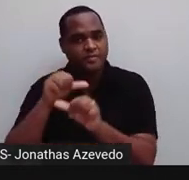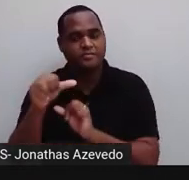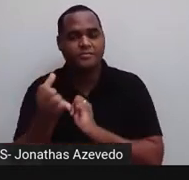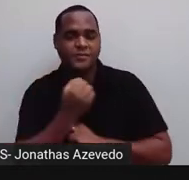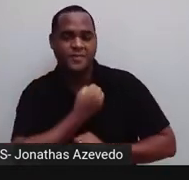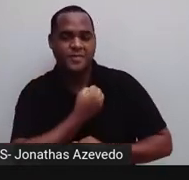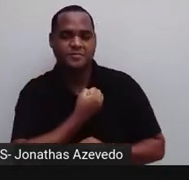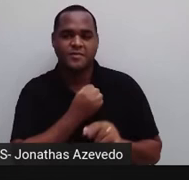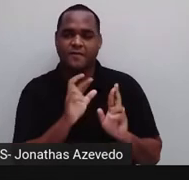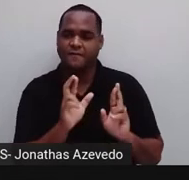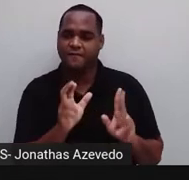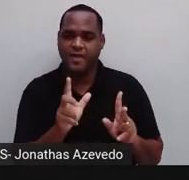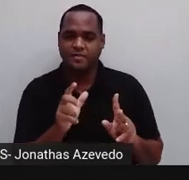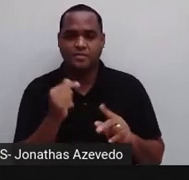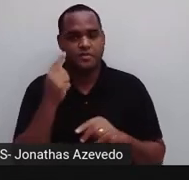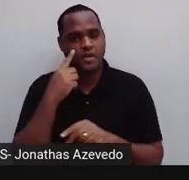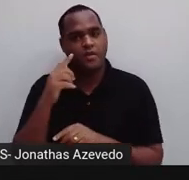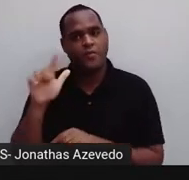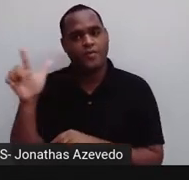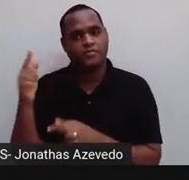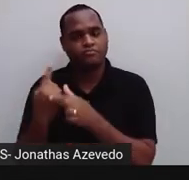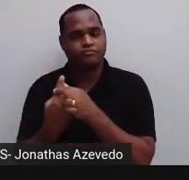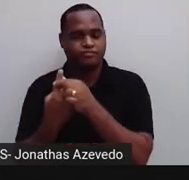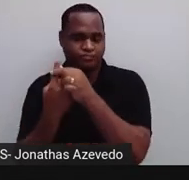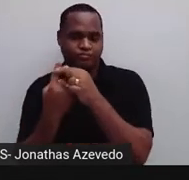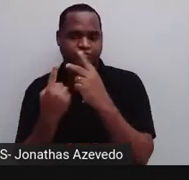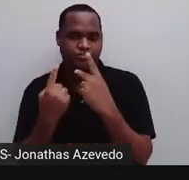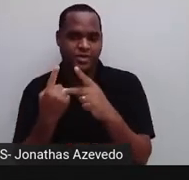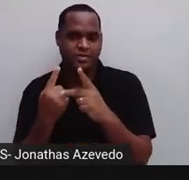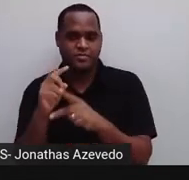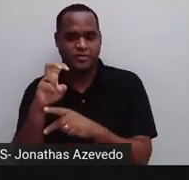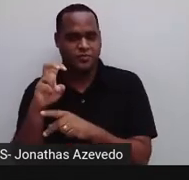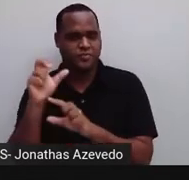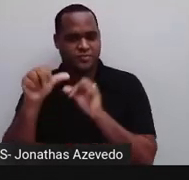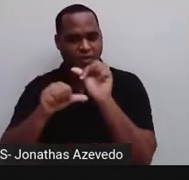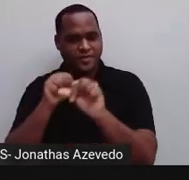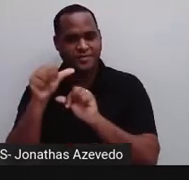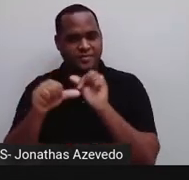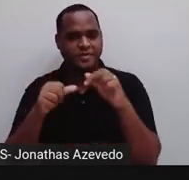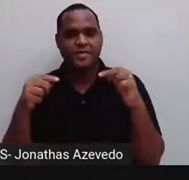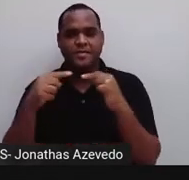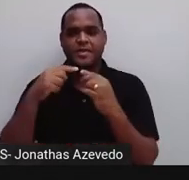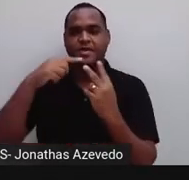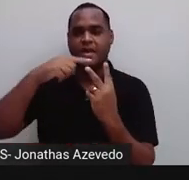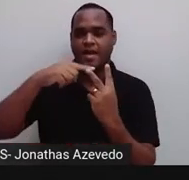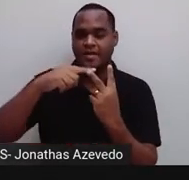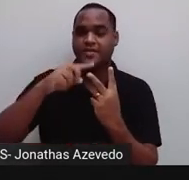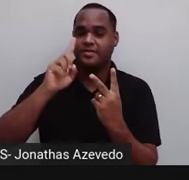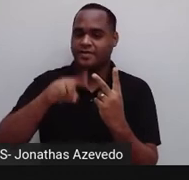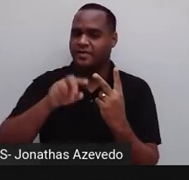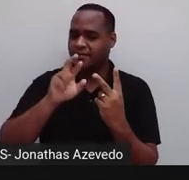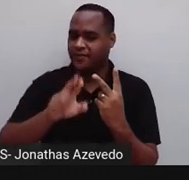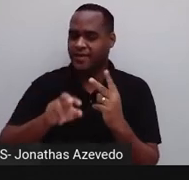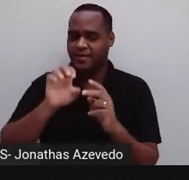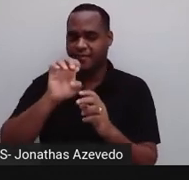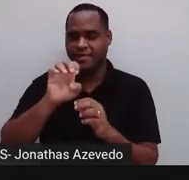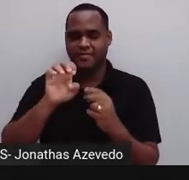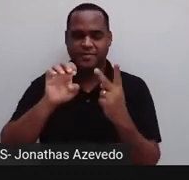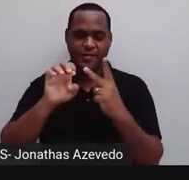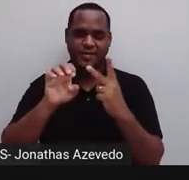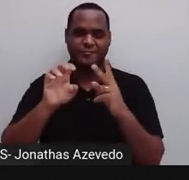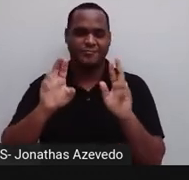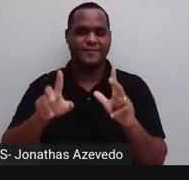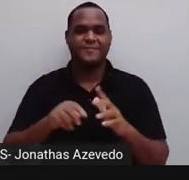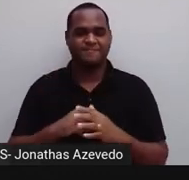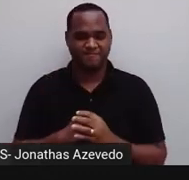coeficiente linear por isso, né? Não vai ser raízes dessa equação, tá bom? Mais